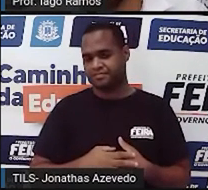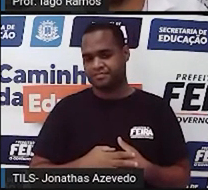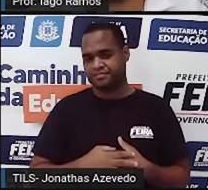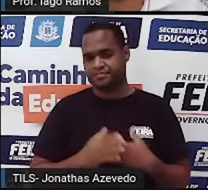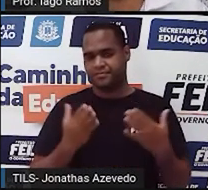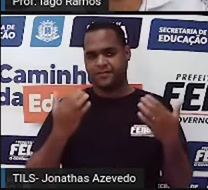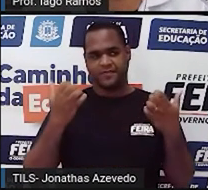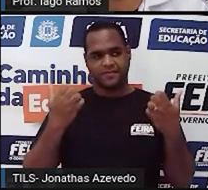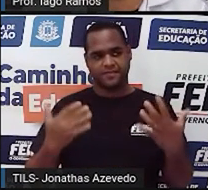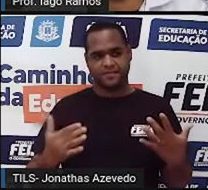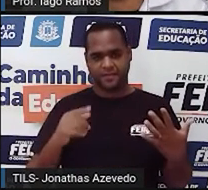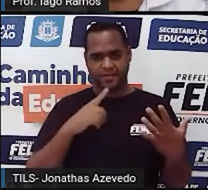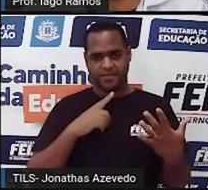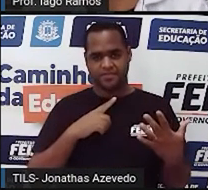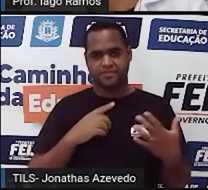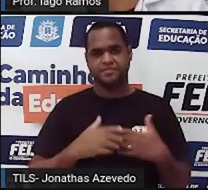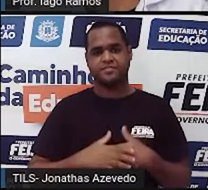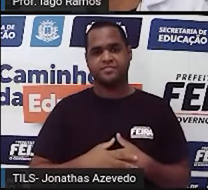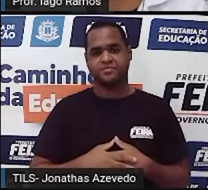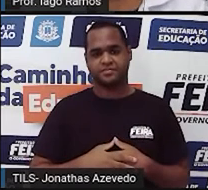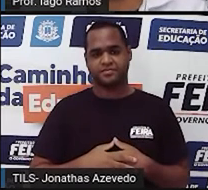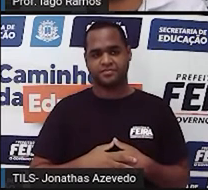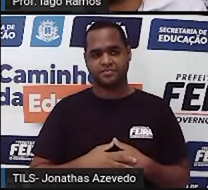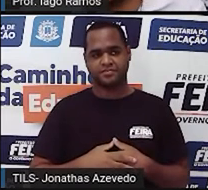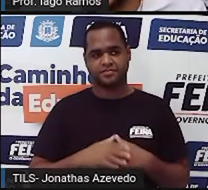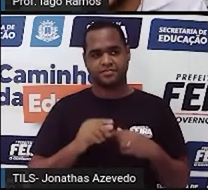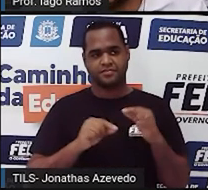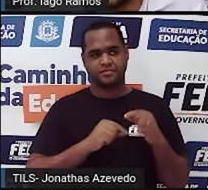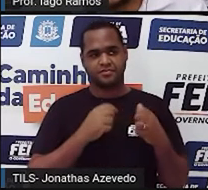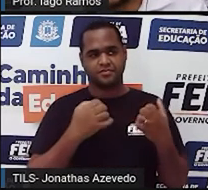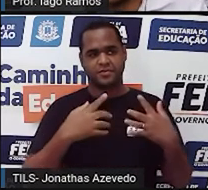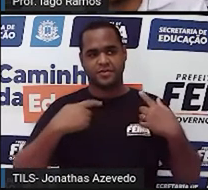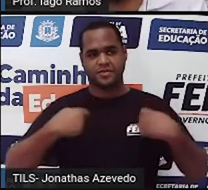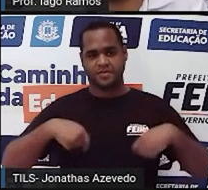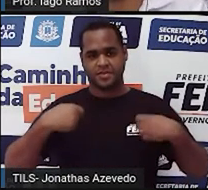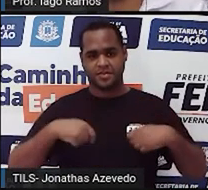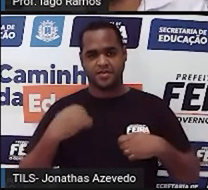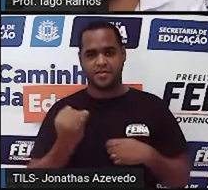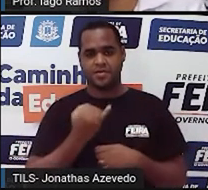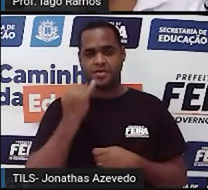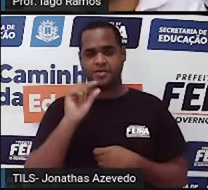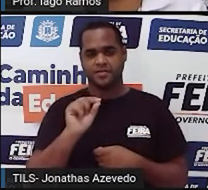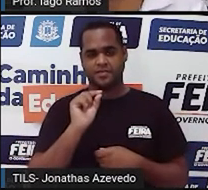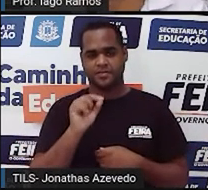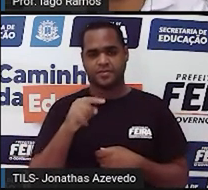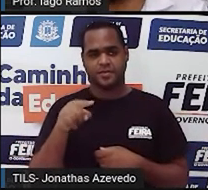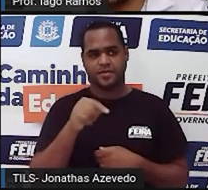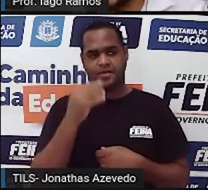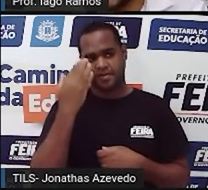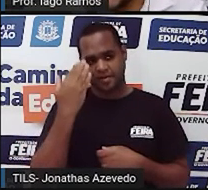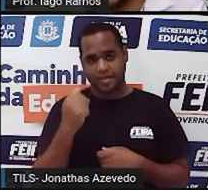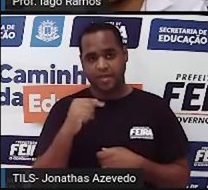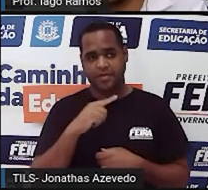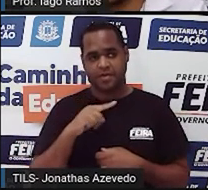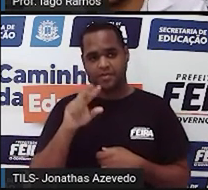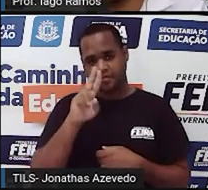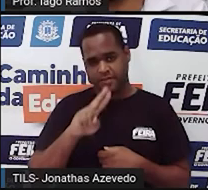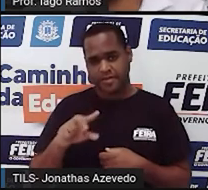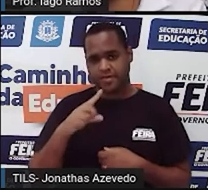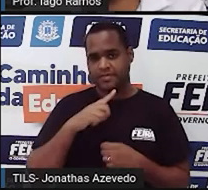lá? Bom, e o que é que a gente precisa saber que é importante? É saber quando usar a conta de menos.